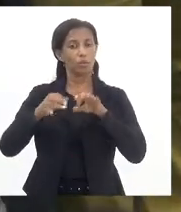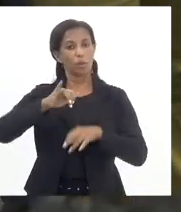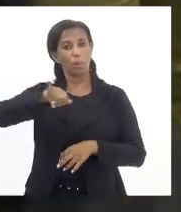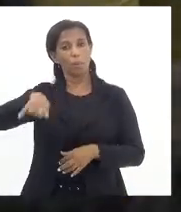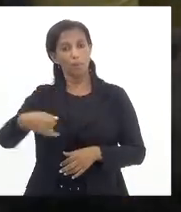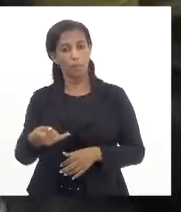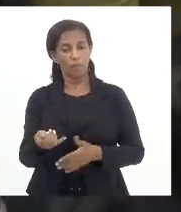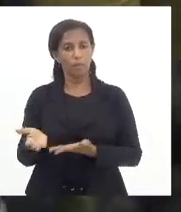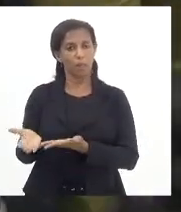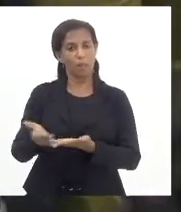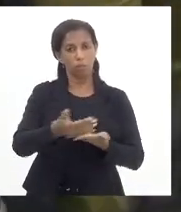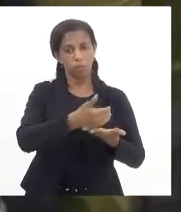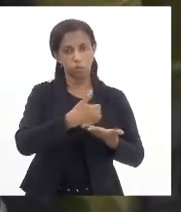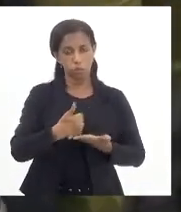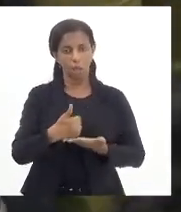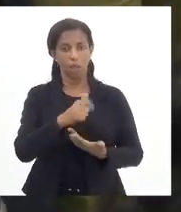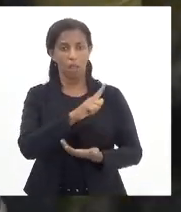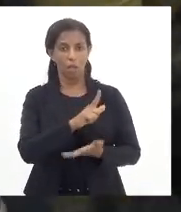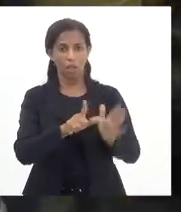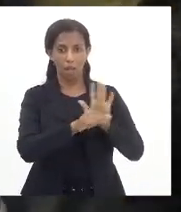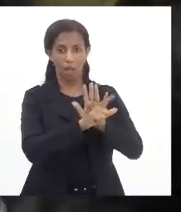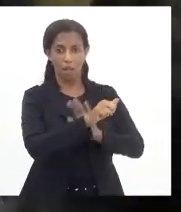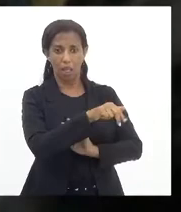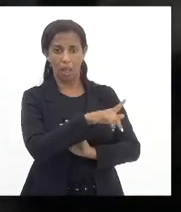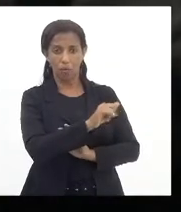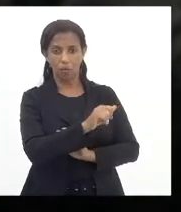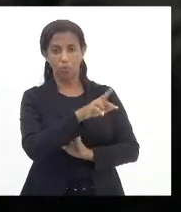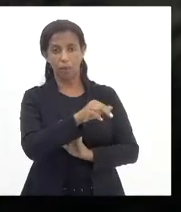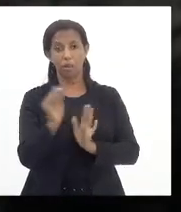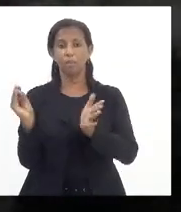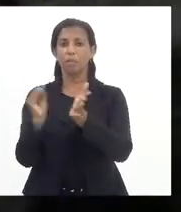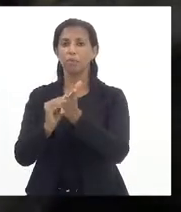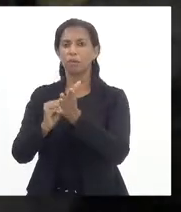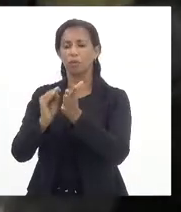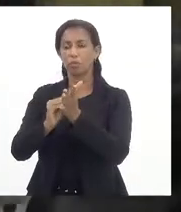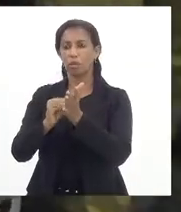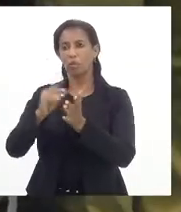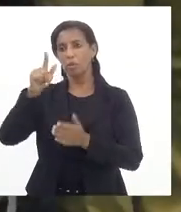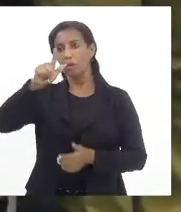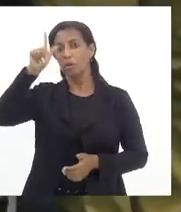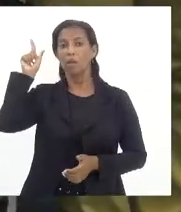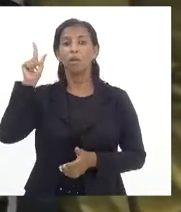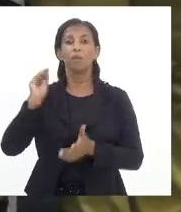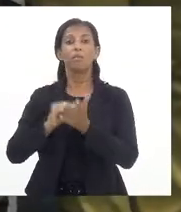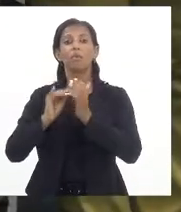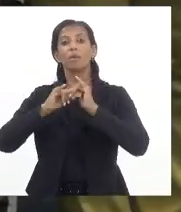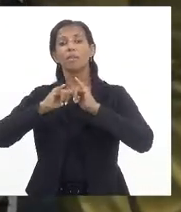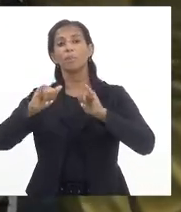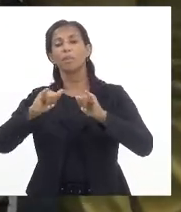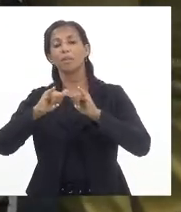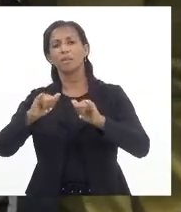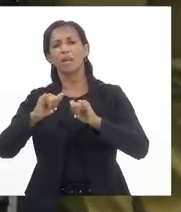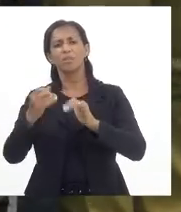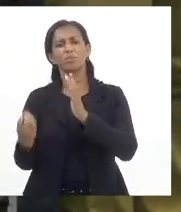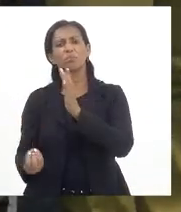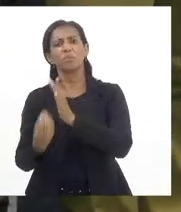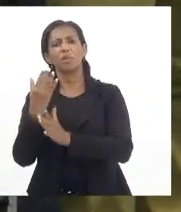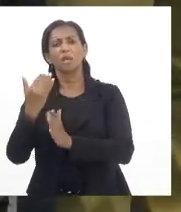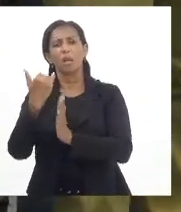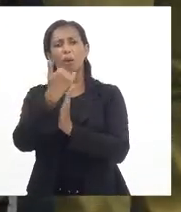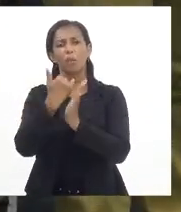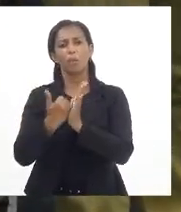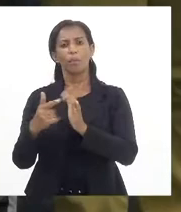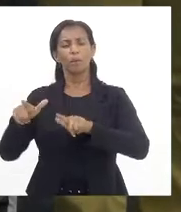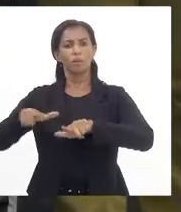recursos da lei Aldir Blanc mas faltava deputado Luiz Paulo faltava na mensagem inclusive criar o programa de